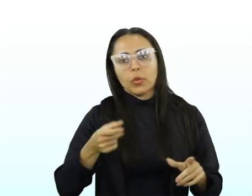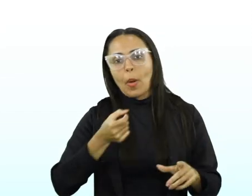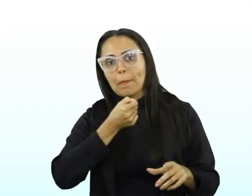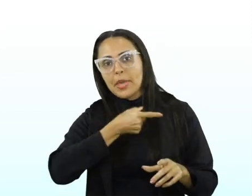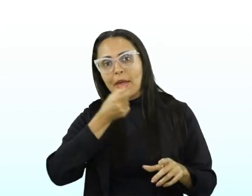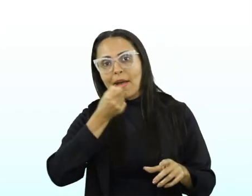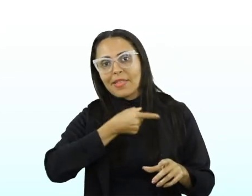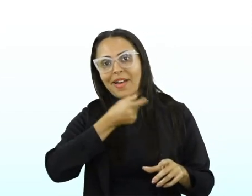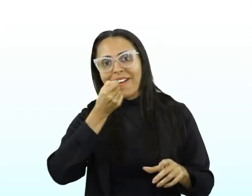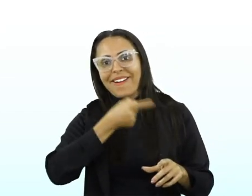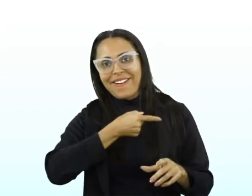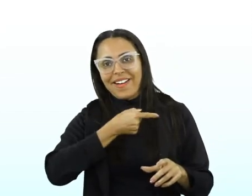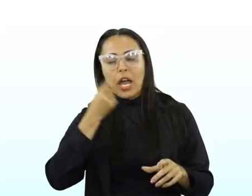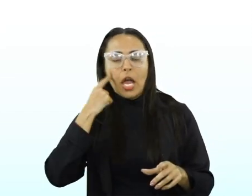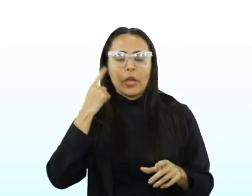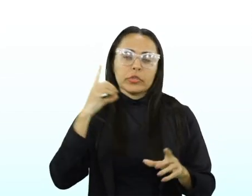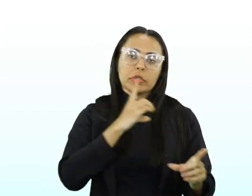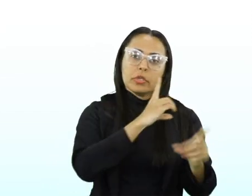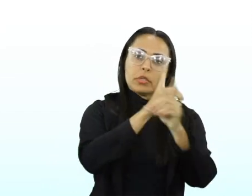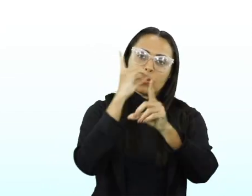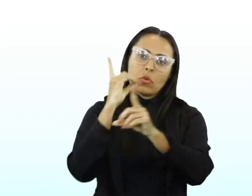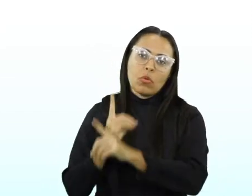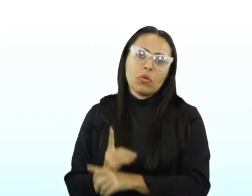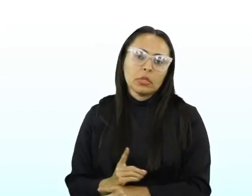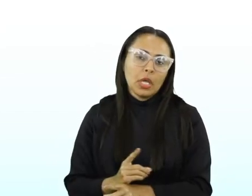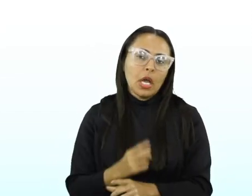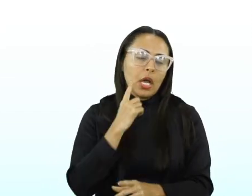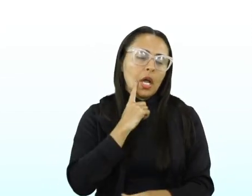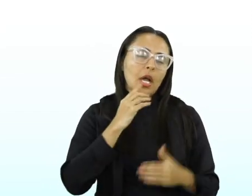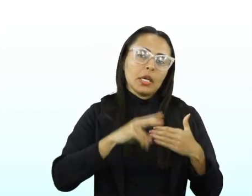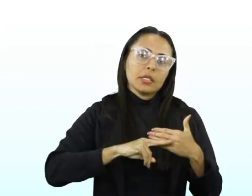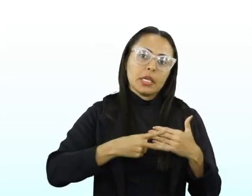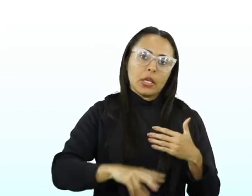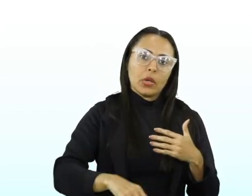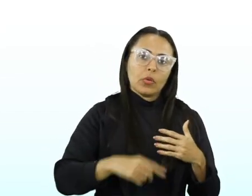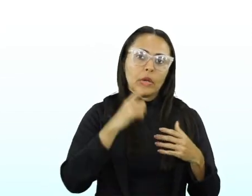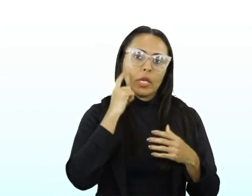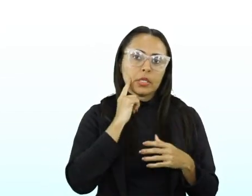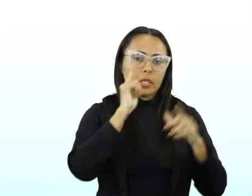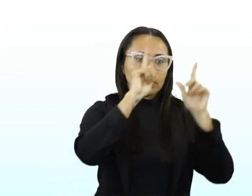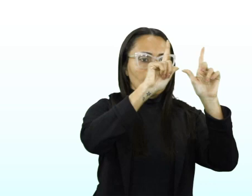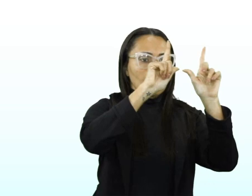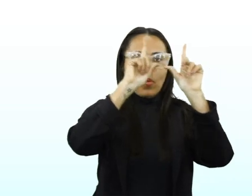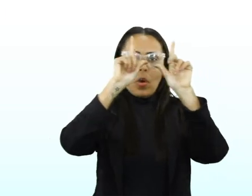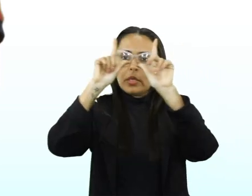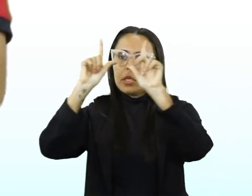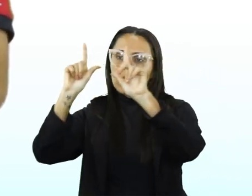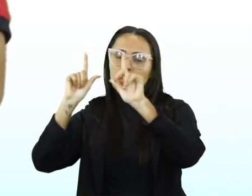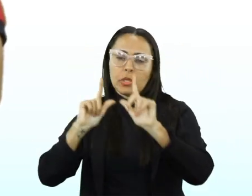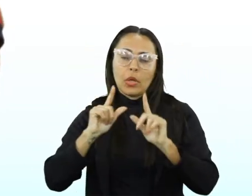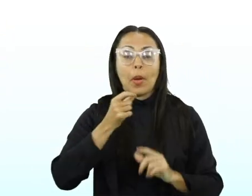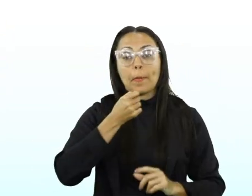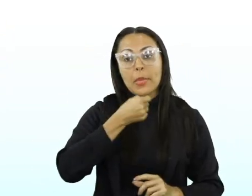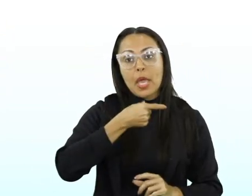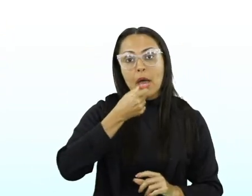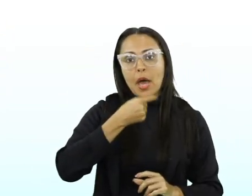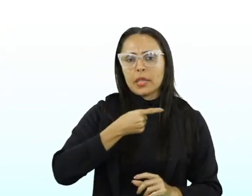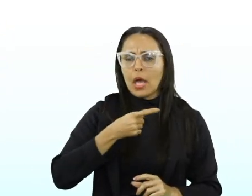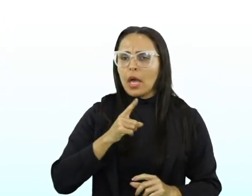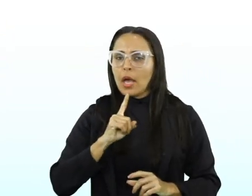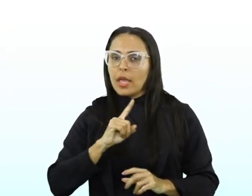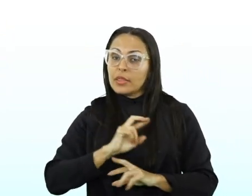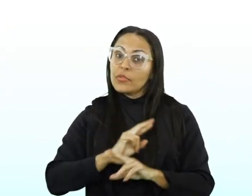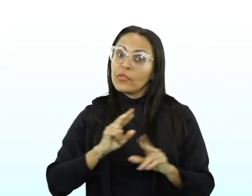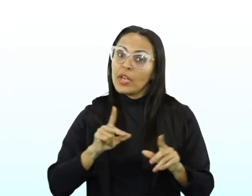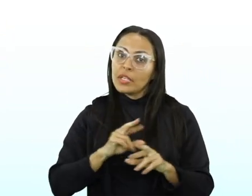A tirinha, lá, você encontra uma sequência de quadrinhos, enquanto que a piada, não. A piada, ela bate